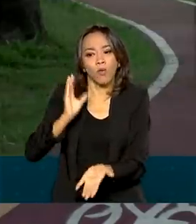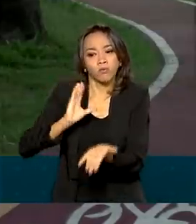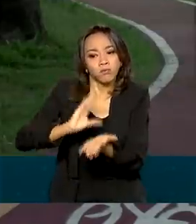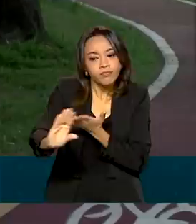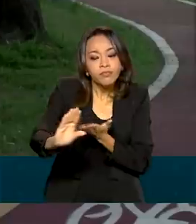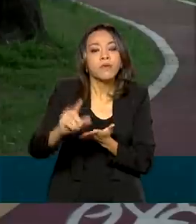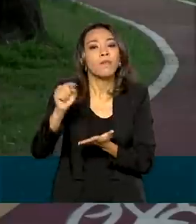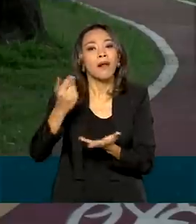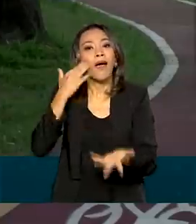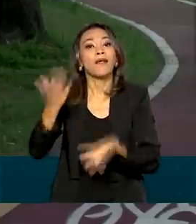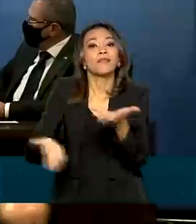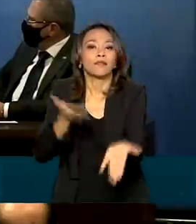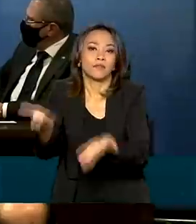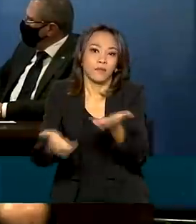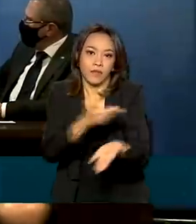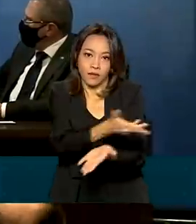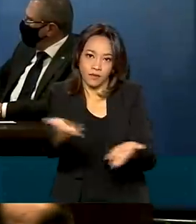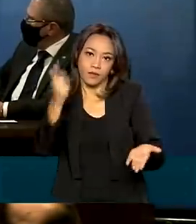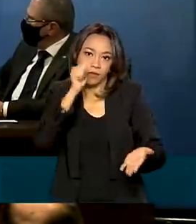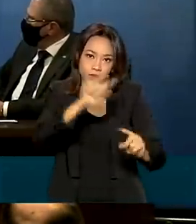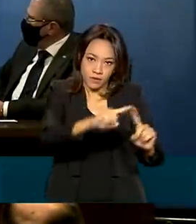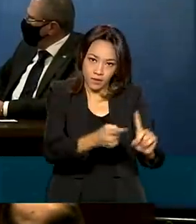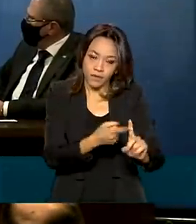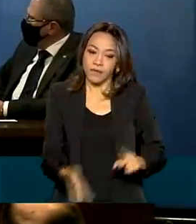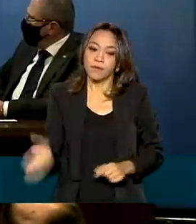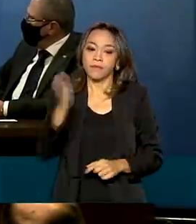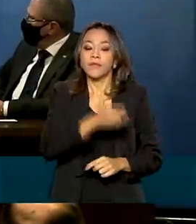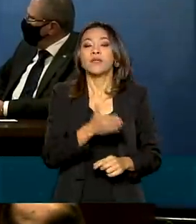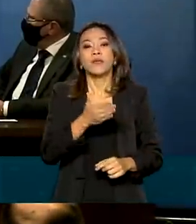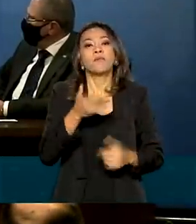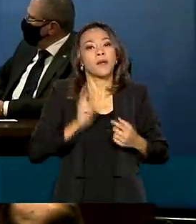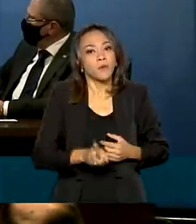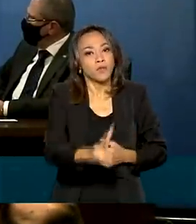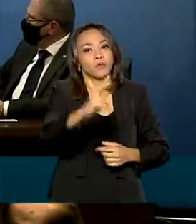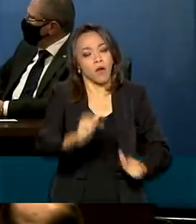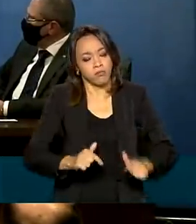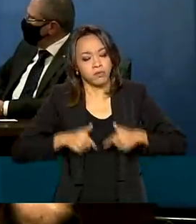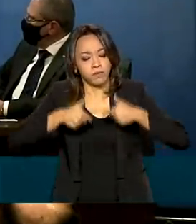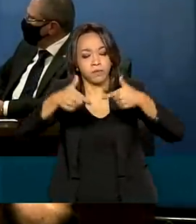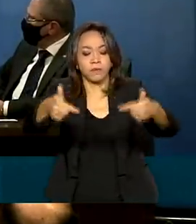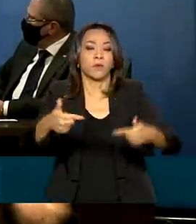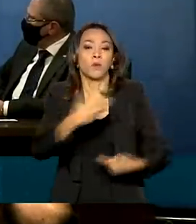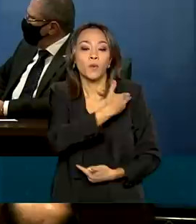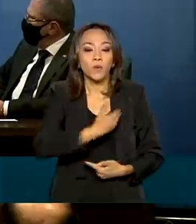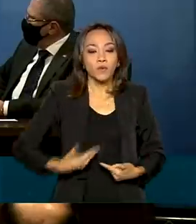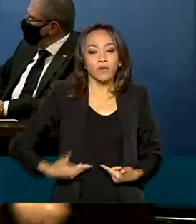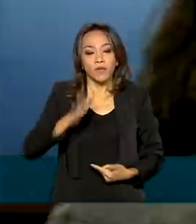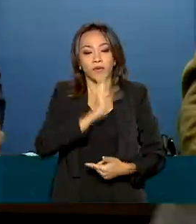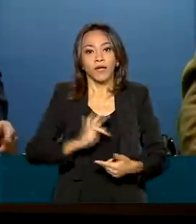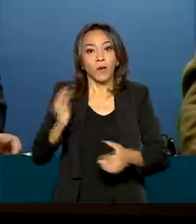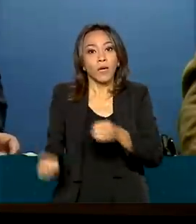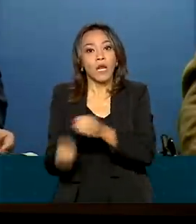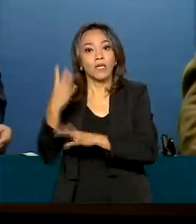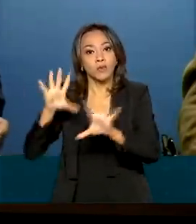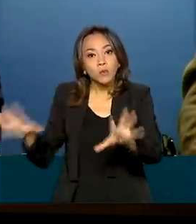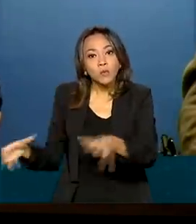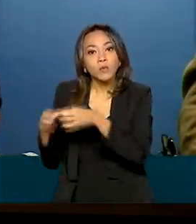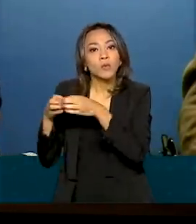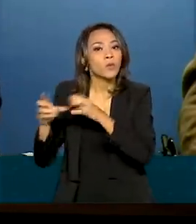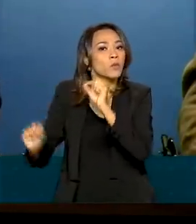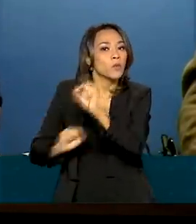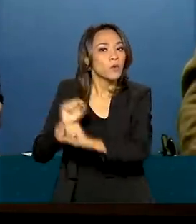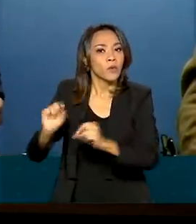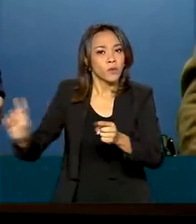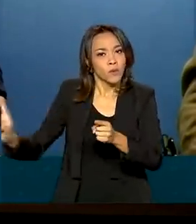atendimento a grávidas no último ano. E para reforçar as ações, o governo federal lança agora uma Câmara Técnica formada por um